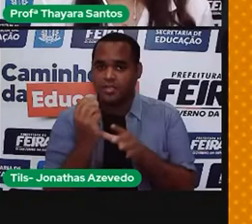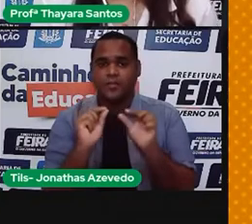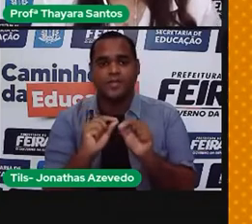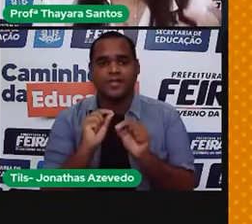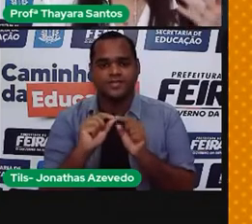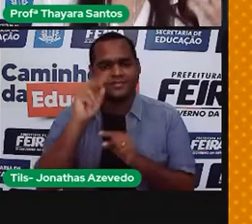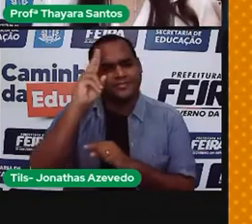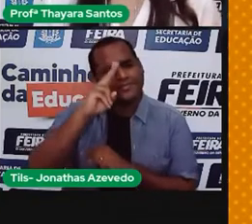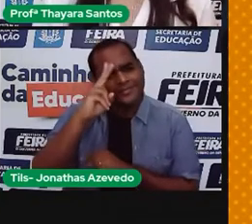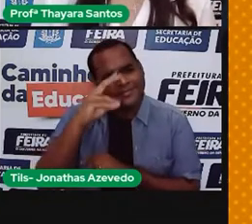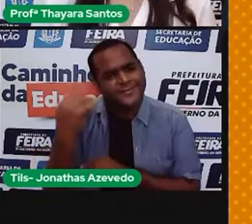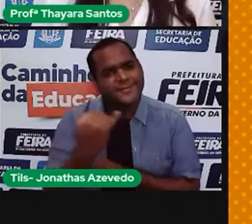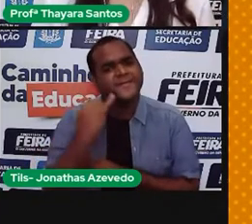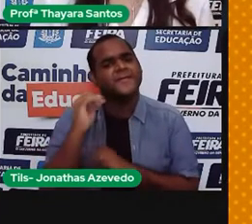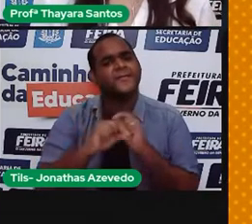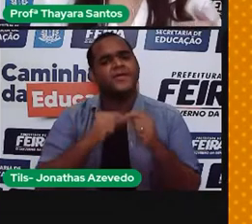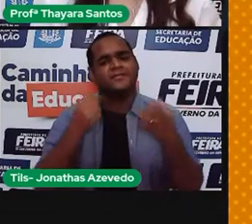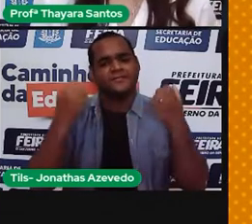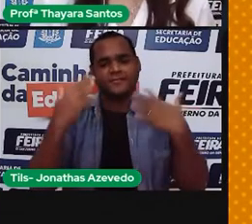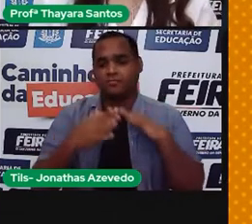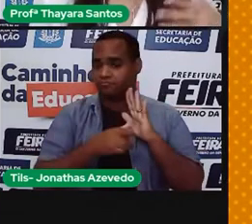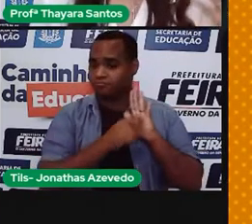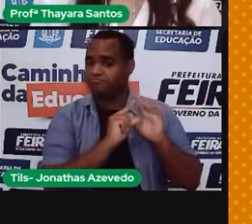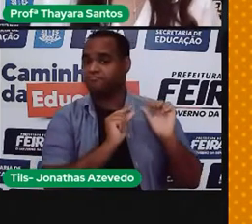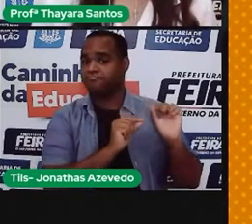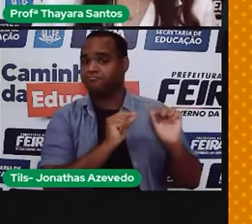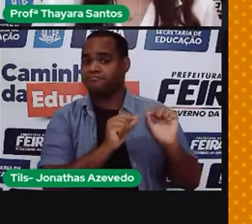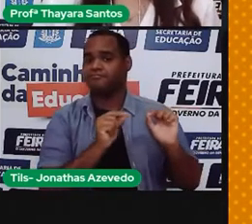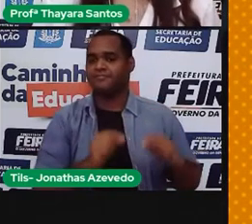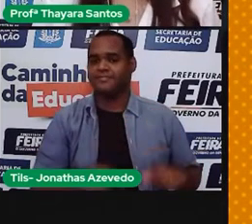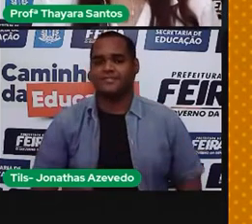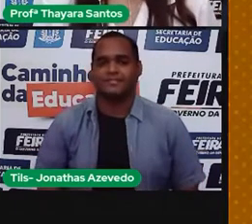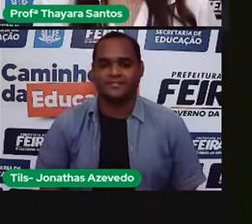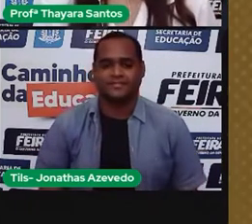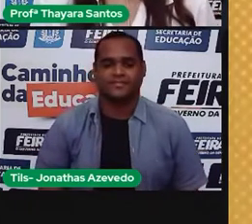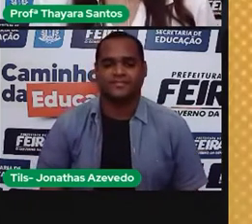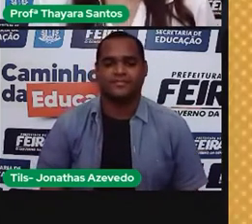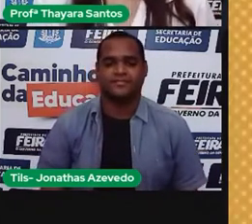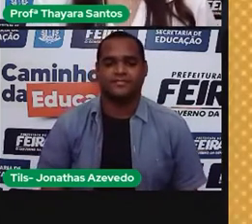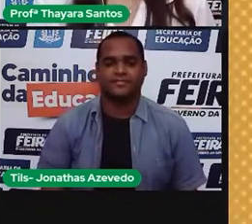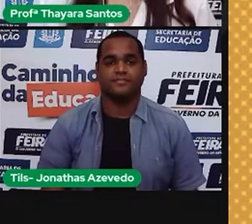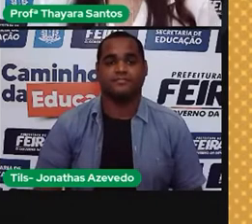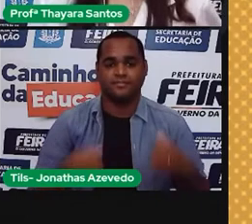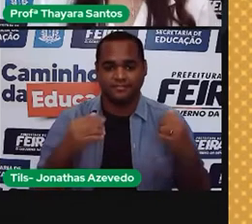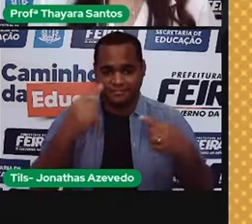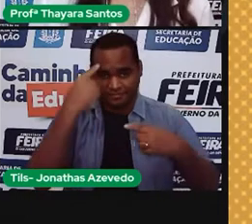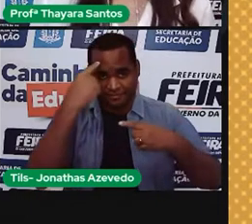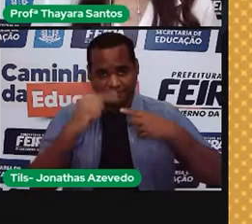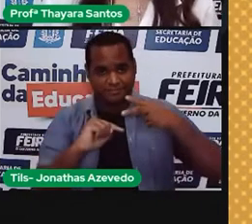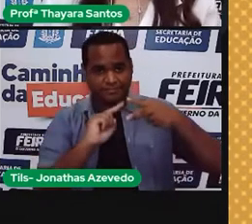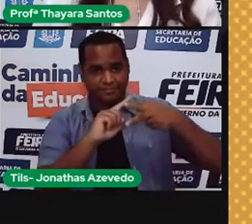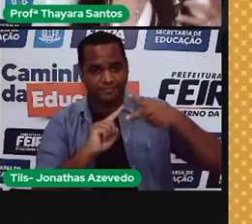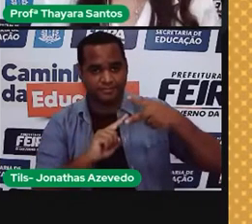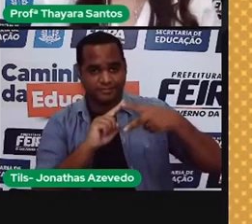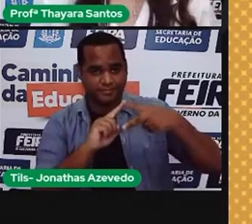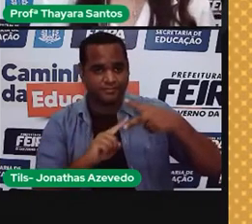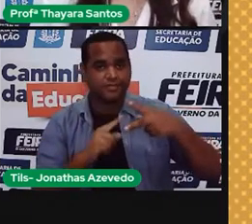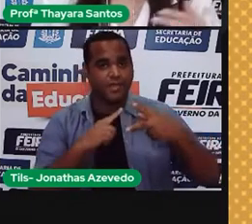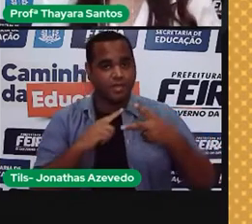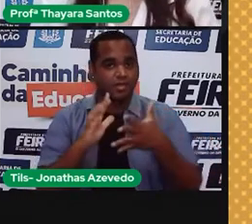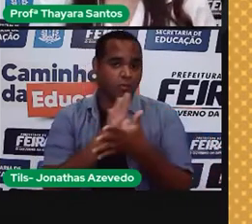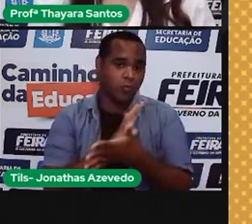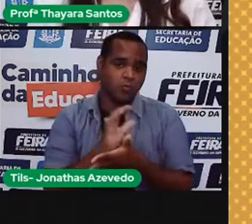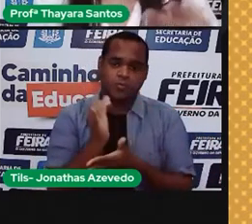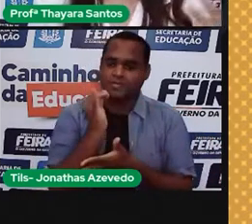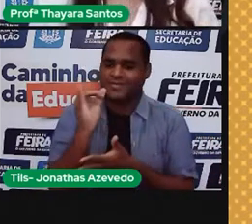Então, antes da gente dar continuidade, vamos relembrar o que foi que a gente já viu na aula anterior. Na aula anterior, a gente viu que a energia